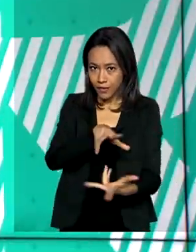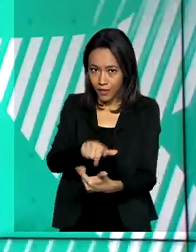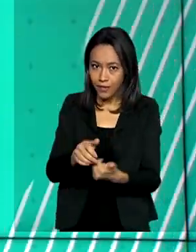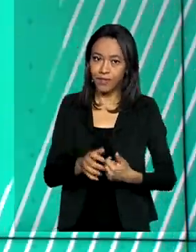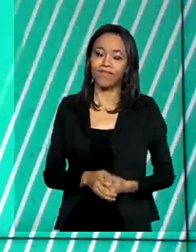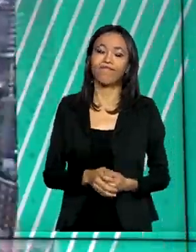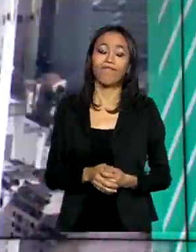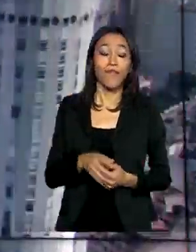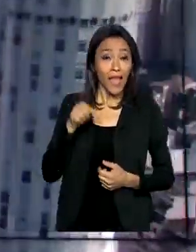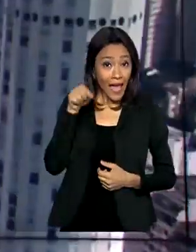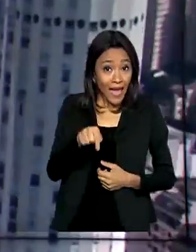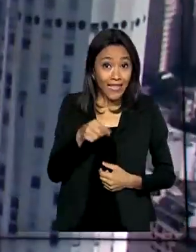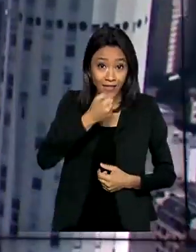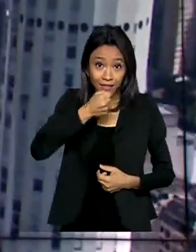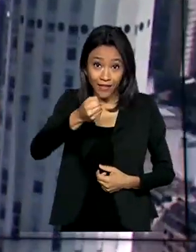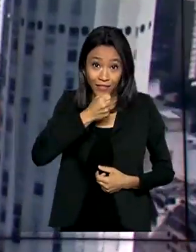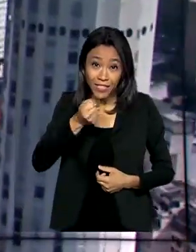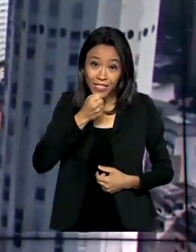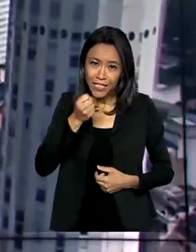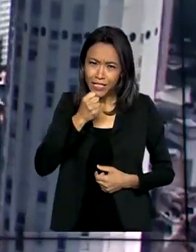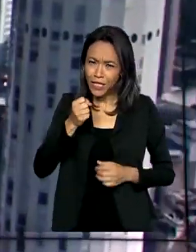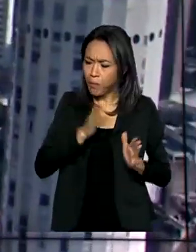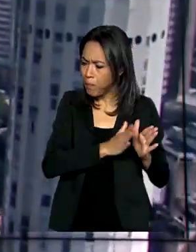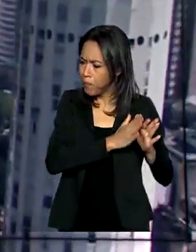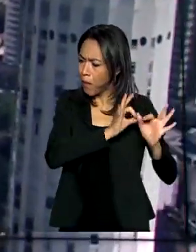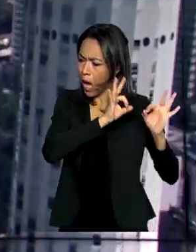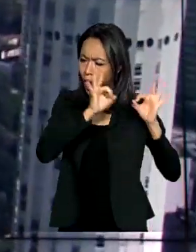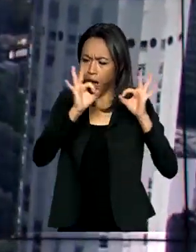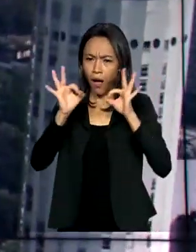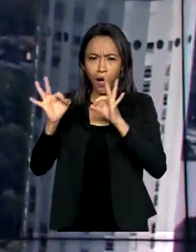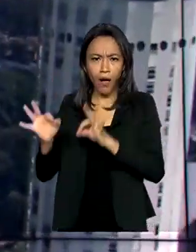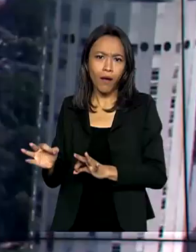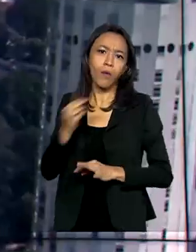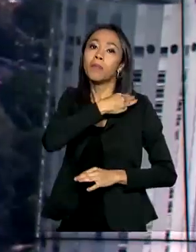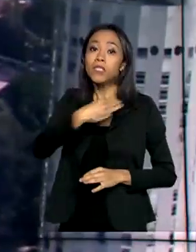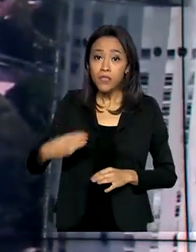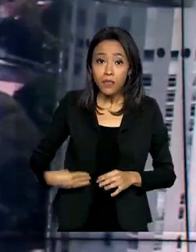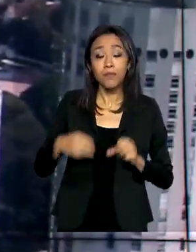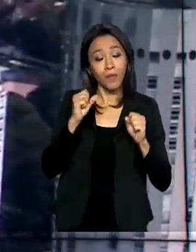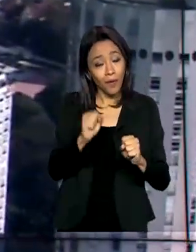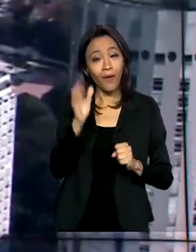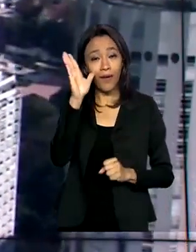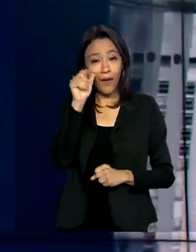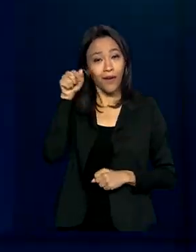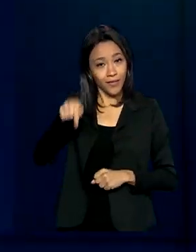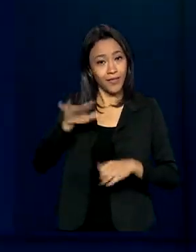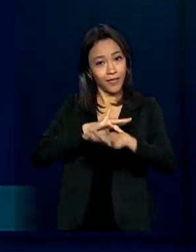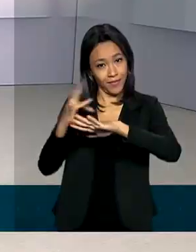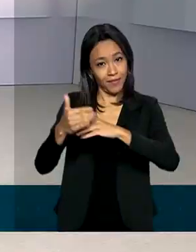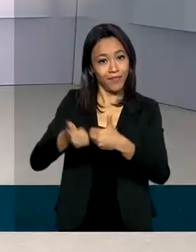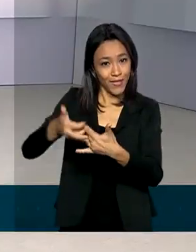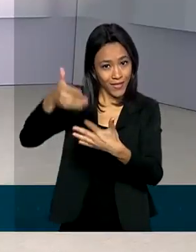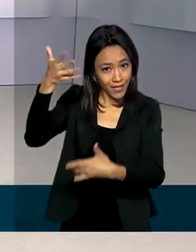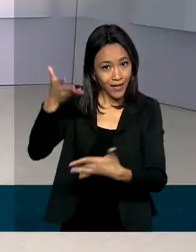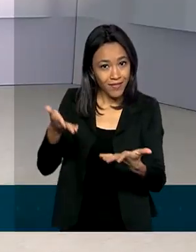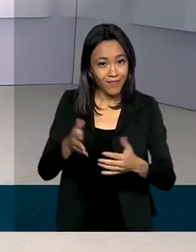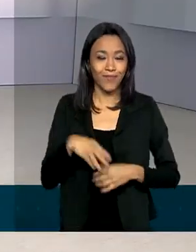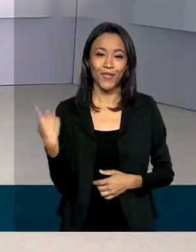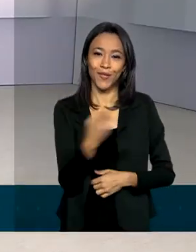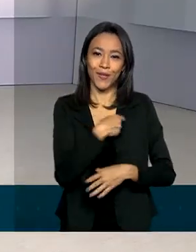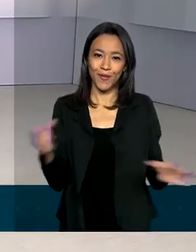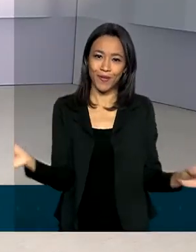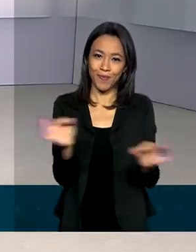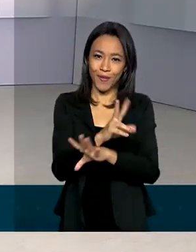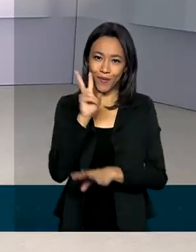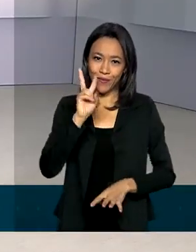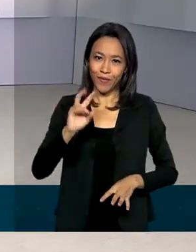A entrevista completa com a ministra da Agricultura, Tereza Cristina, você pode conferir nas nossas redes sociais. A gente fica por